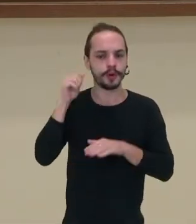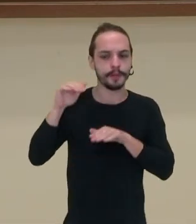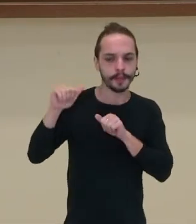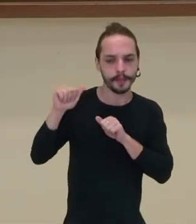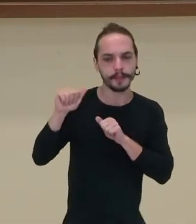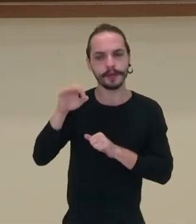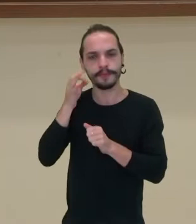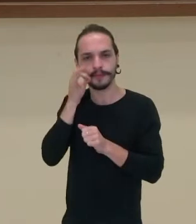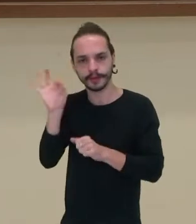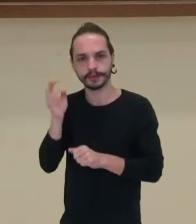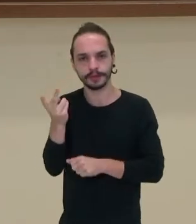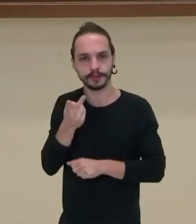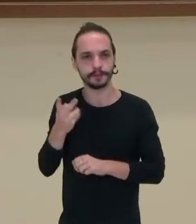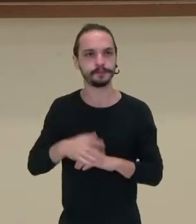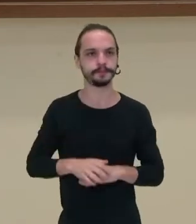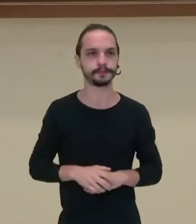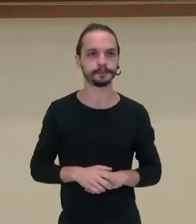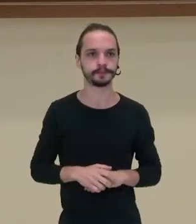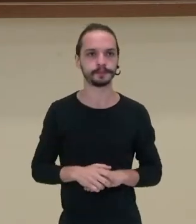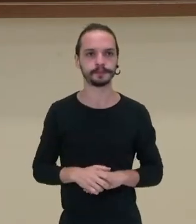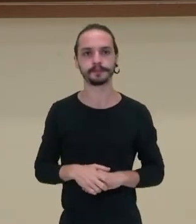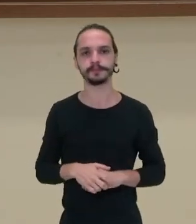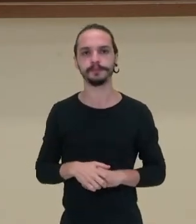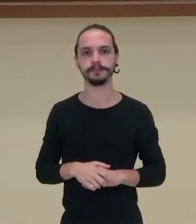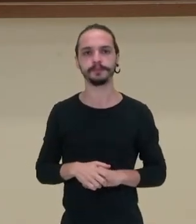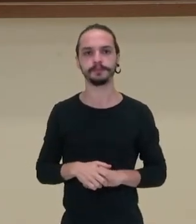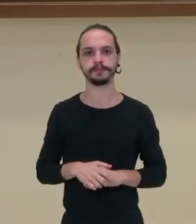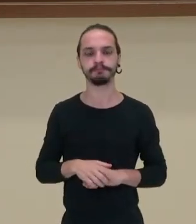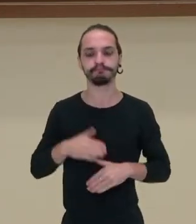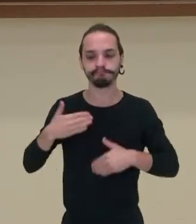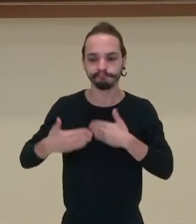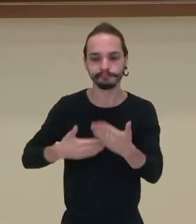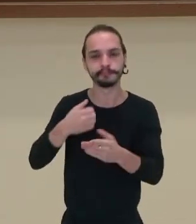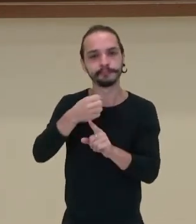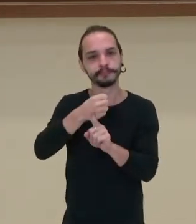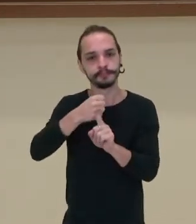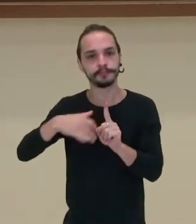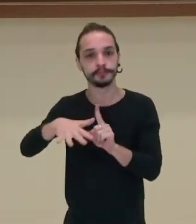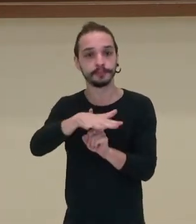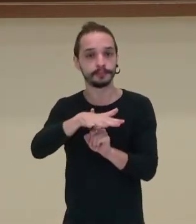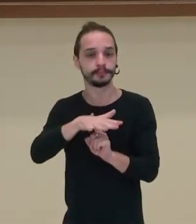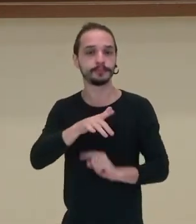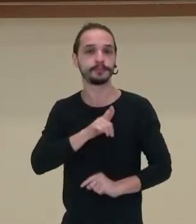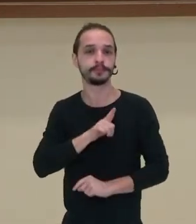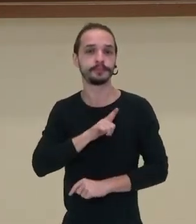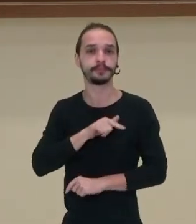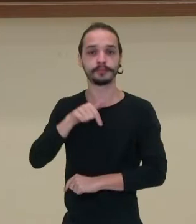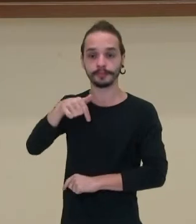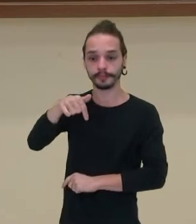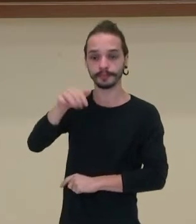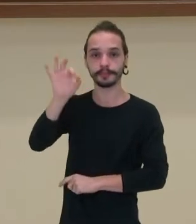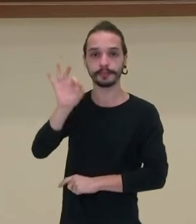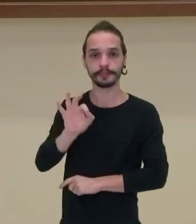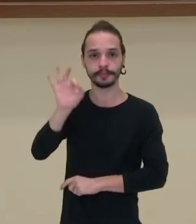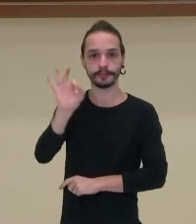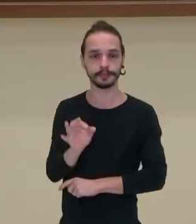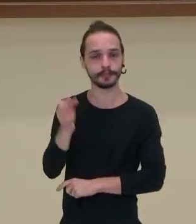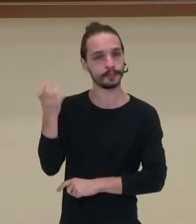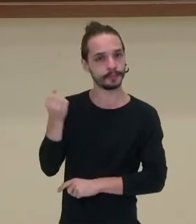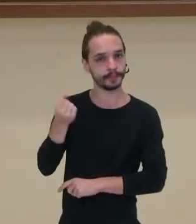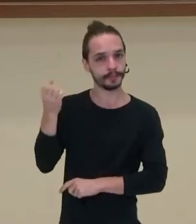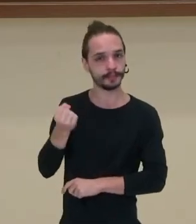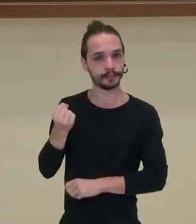também. E aí, nessa sociedade, 7% apenas eram brancos.